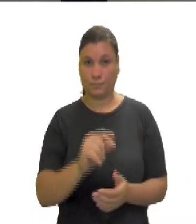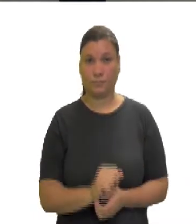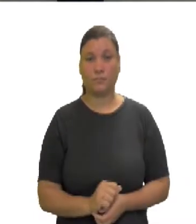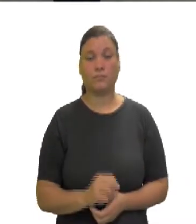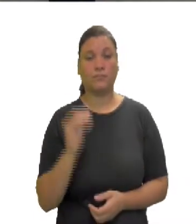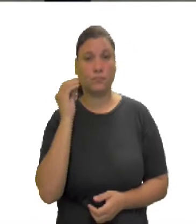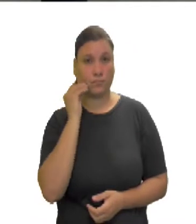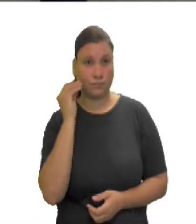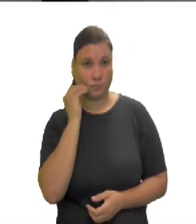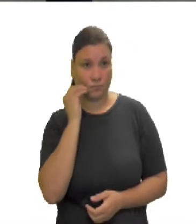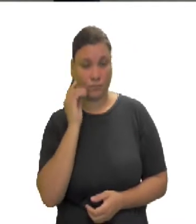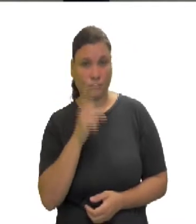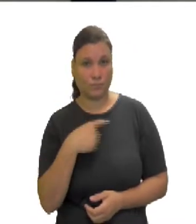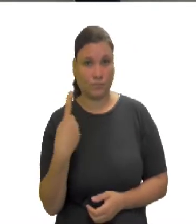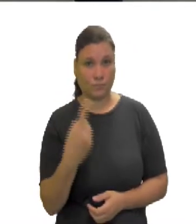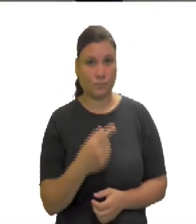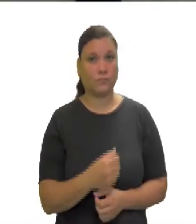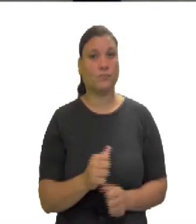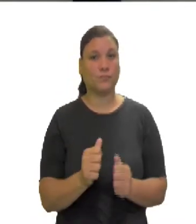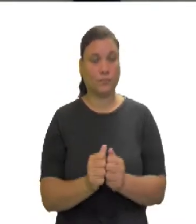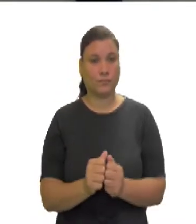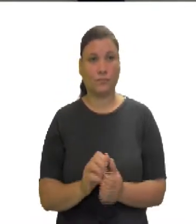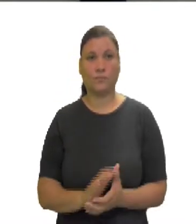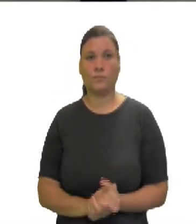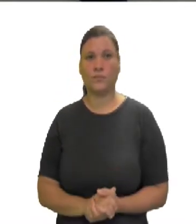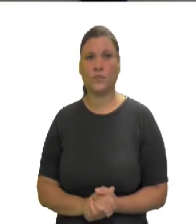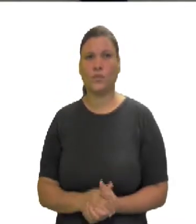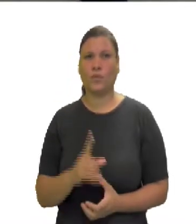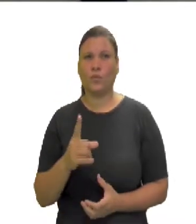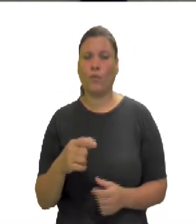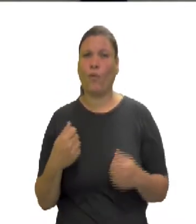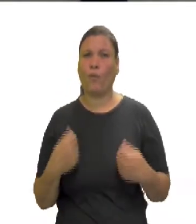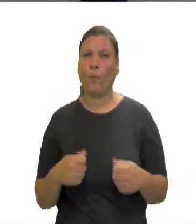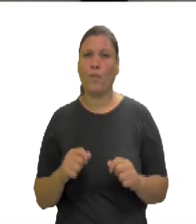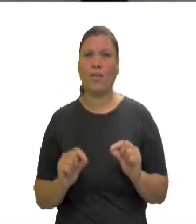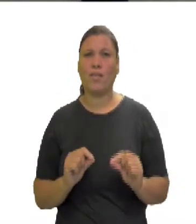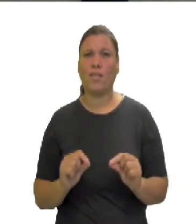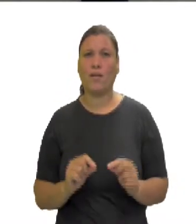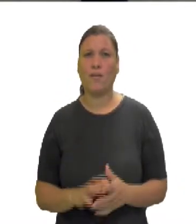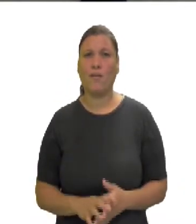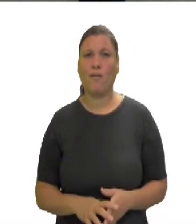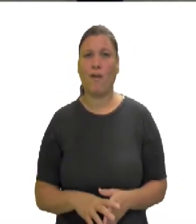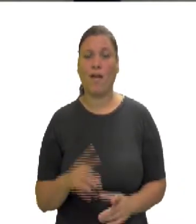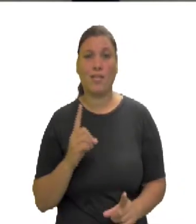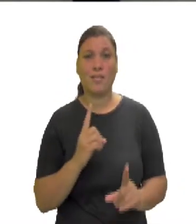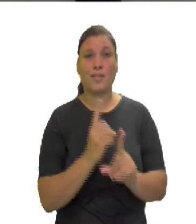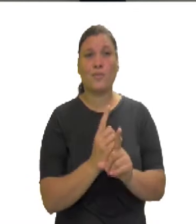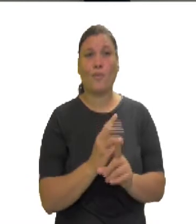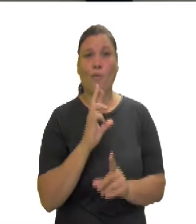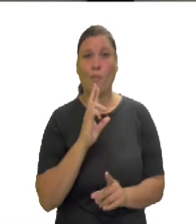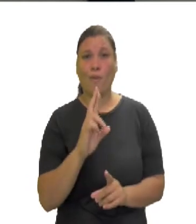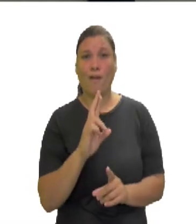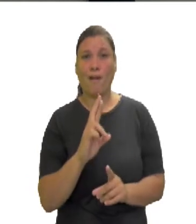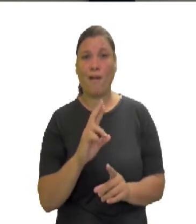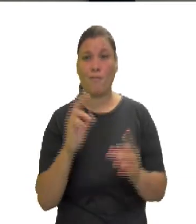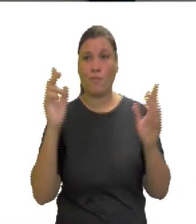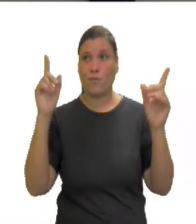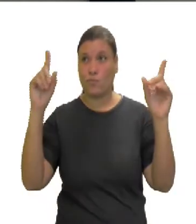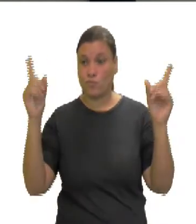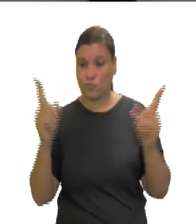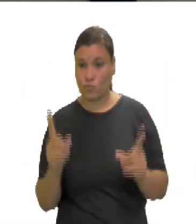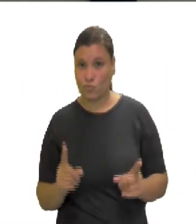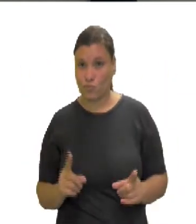X menos 5. Só aplicando a propriedade, eu tenho o quadrado do primeiro termo, menos